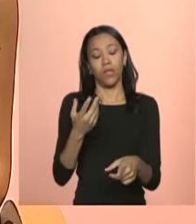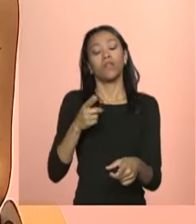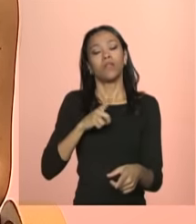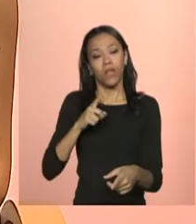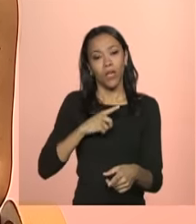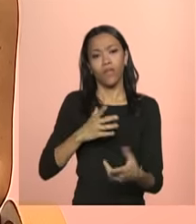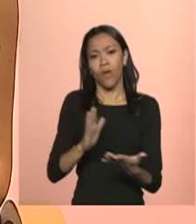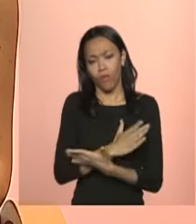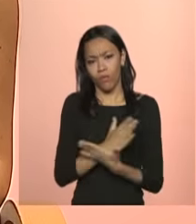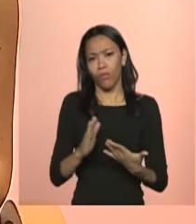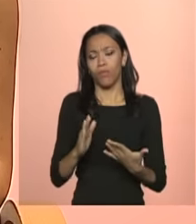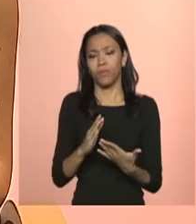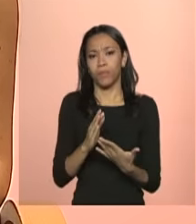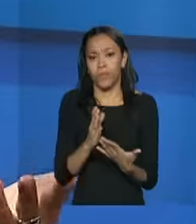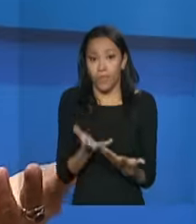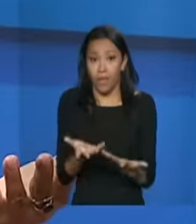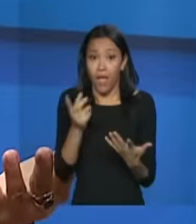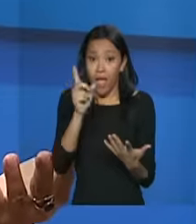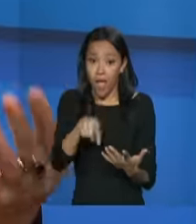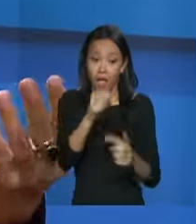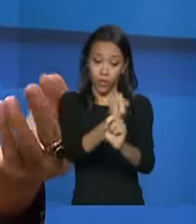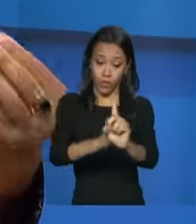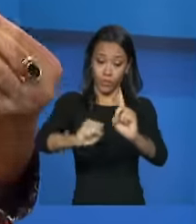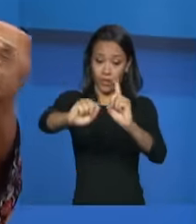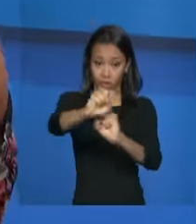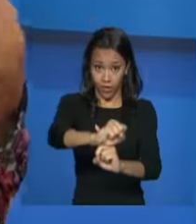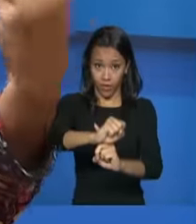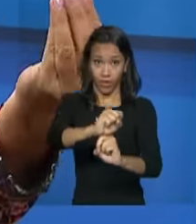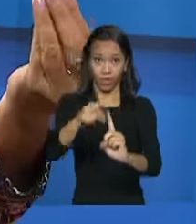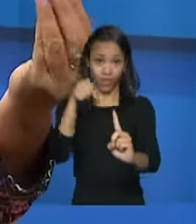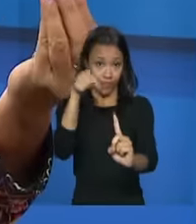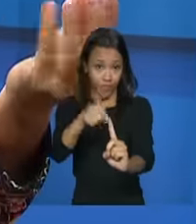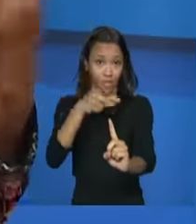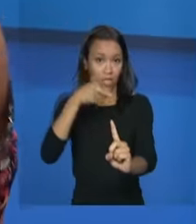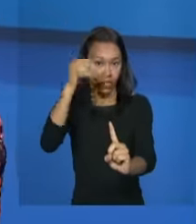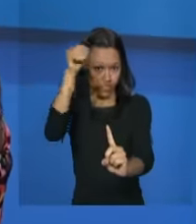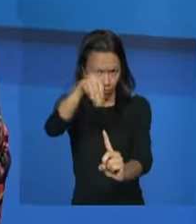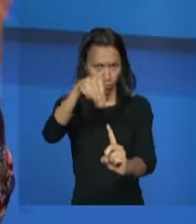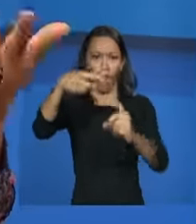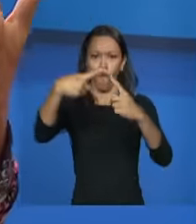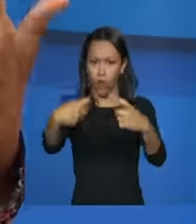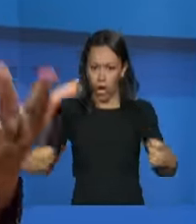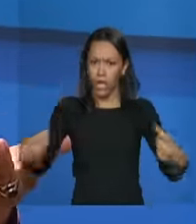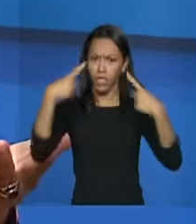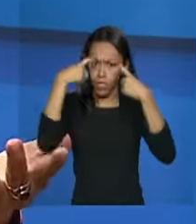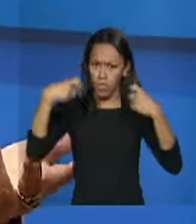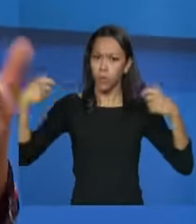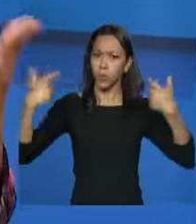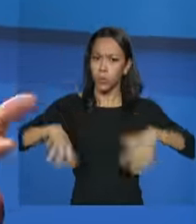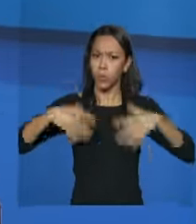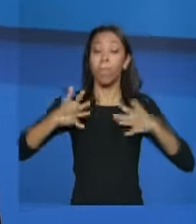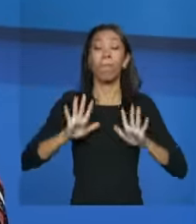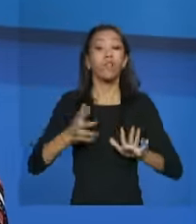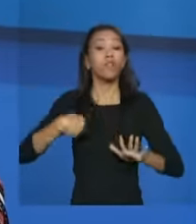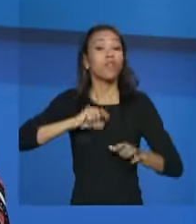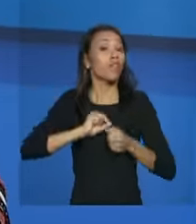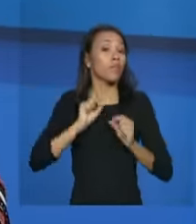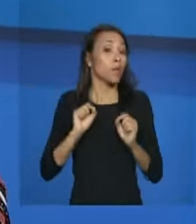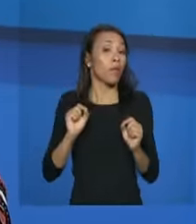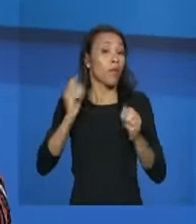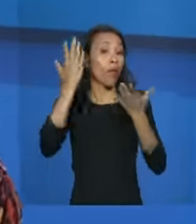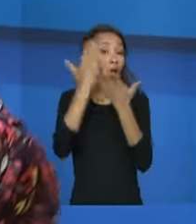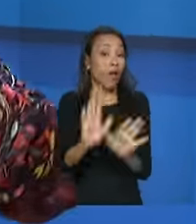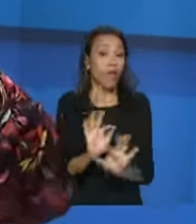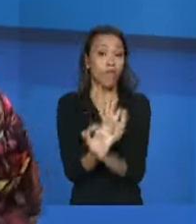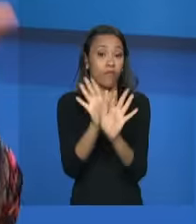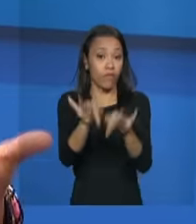instalação ou seja é uma sociedade que nós dizemos que tem violência e o que nós estamos fazendo para acabar com essa violência